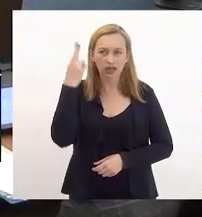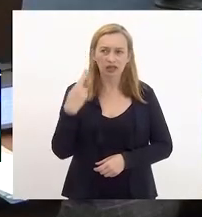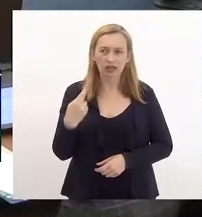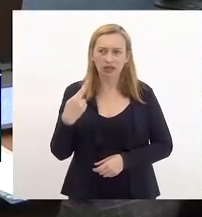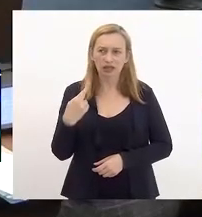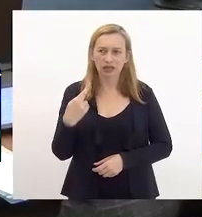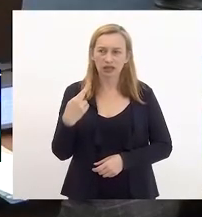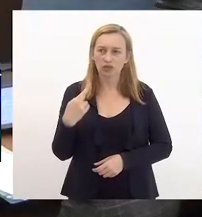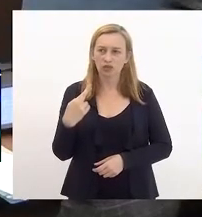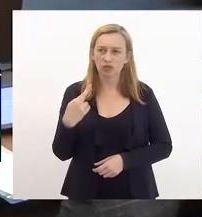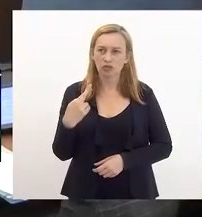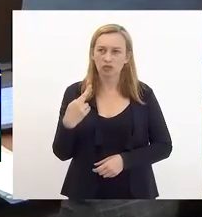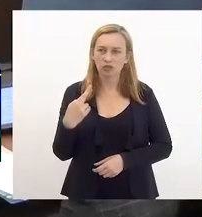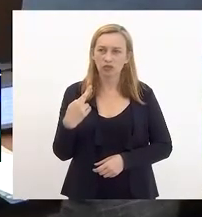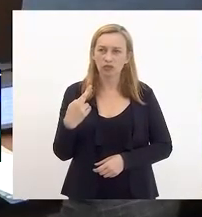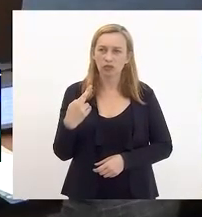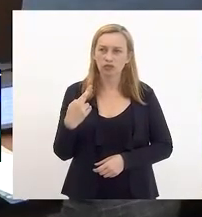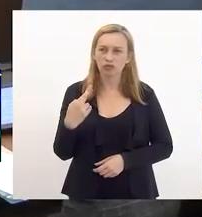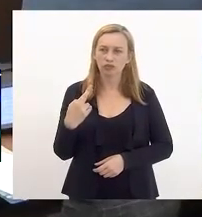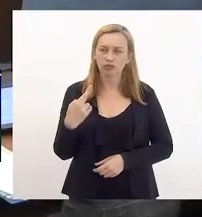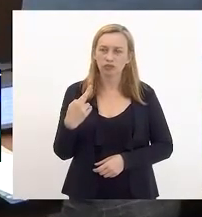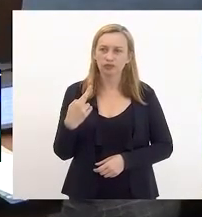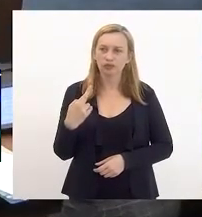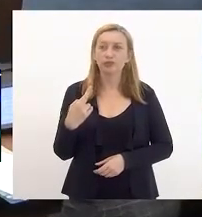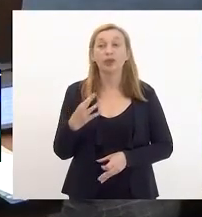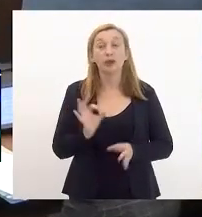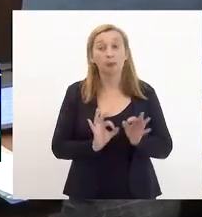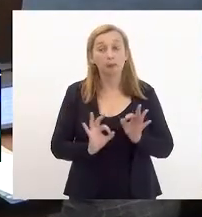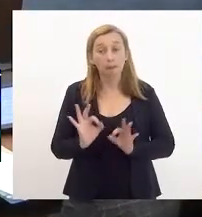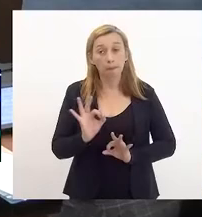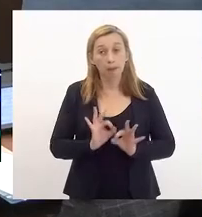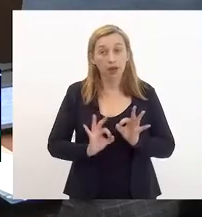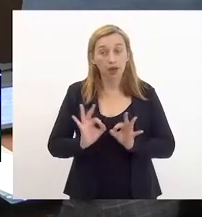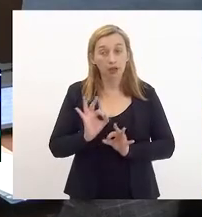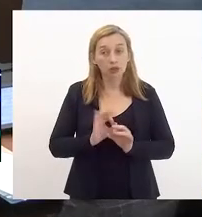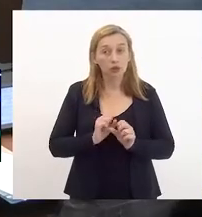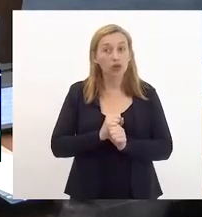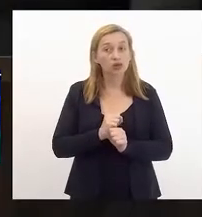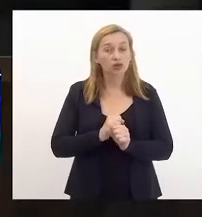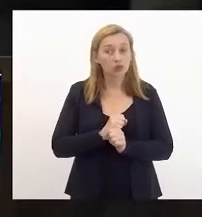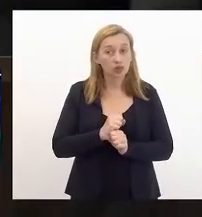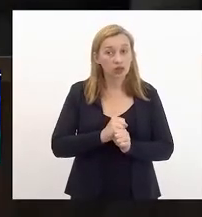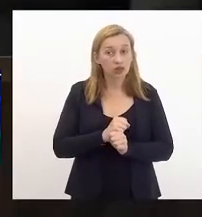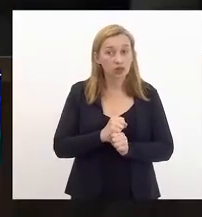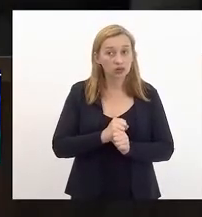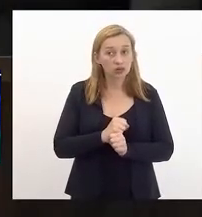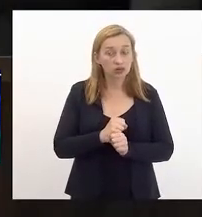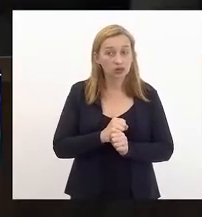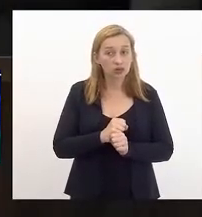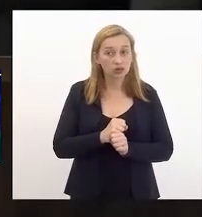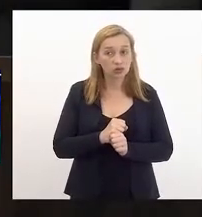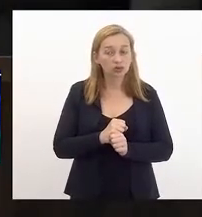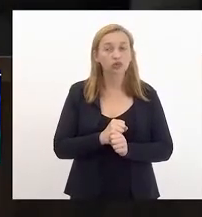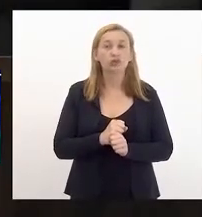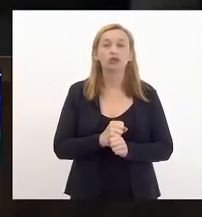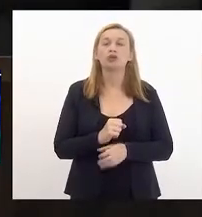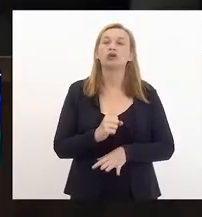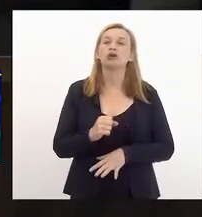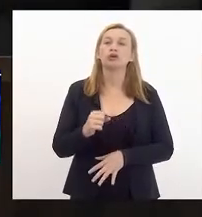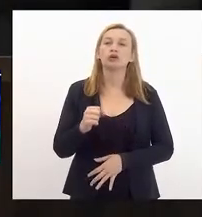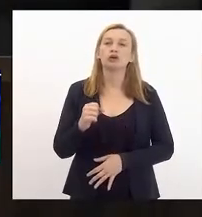Renata, não. Renata, é plano plurianual, o orçamento já acabou. Eliomar.